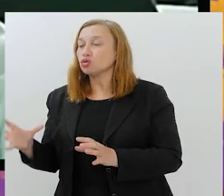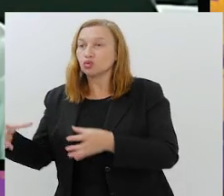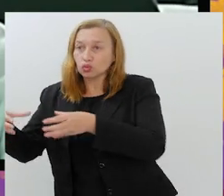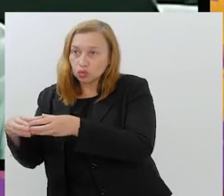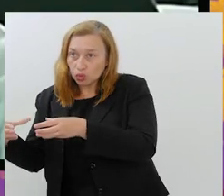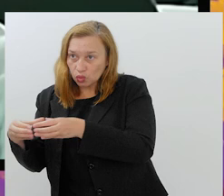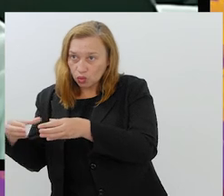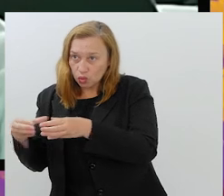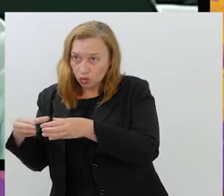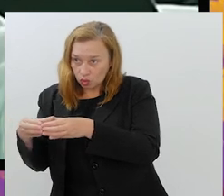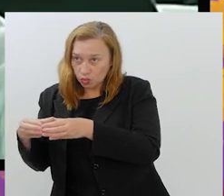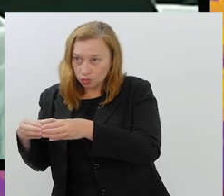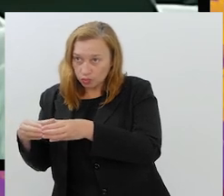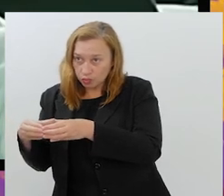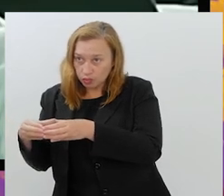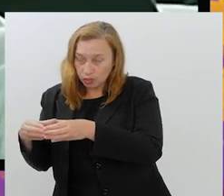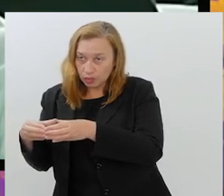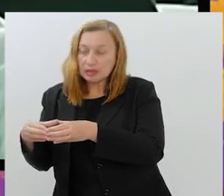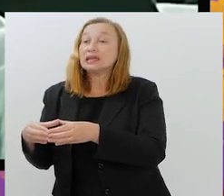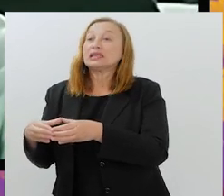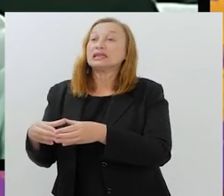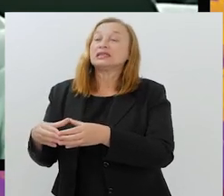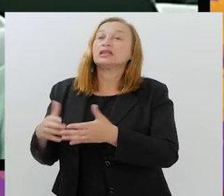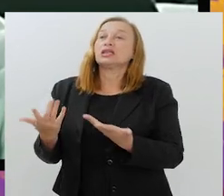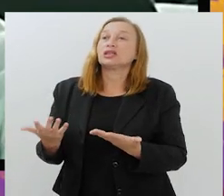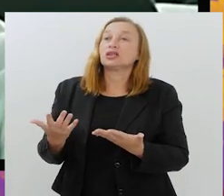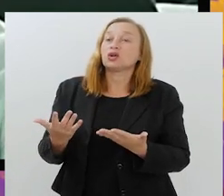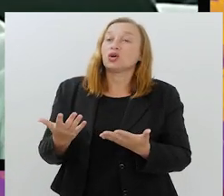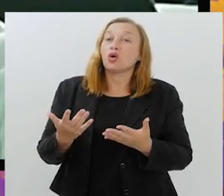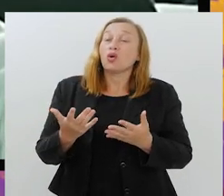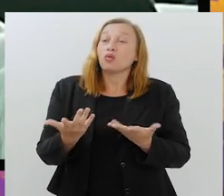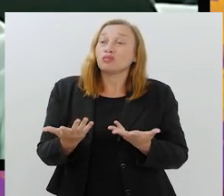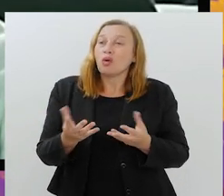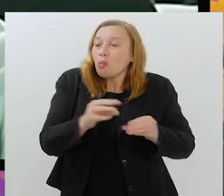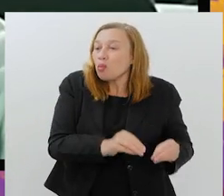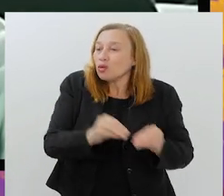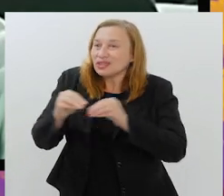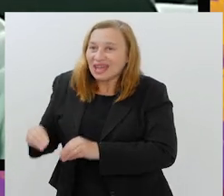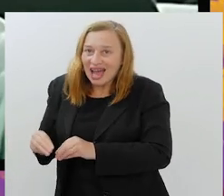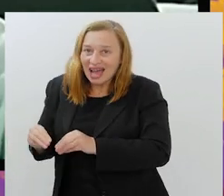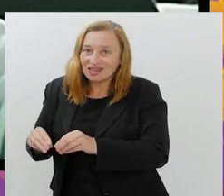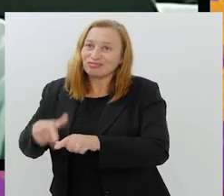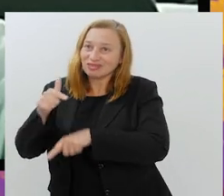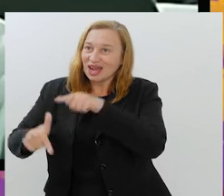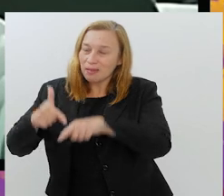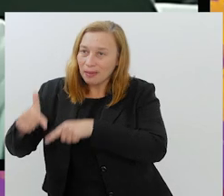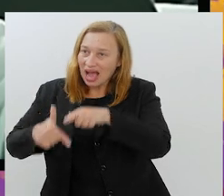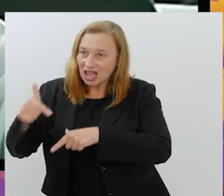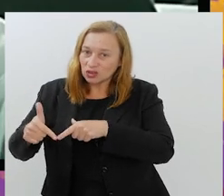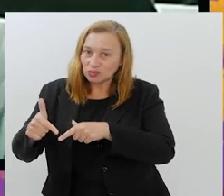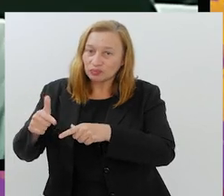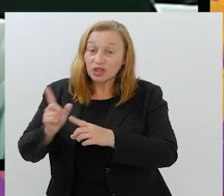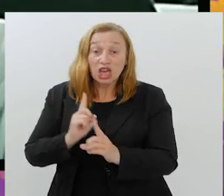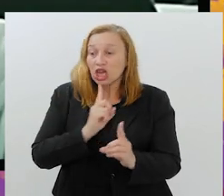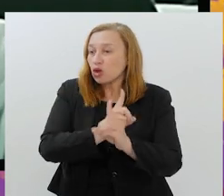retorno imediato, sem que aquilo seja da sua natureza, da sua rotina de trabalho, encontra jogadores com os quais não está acostumado a